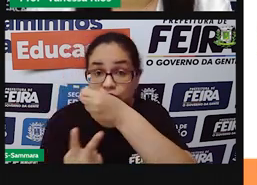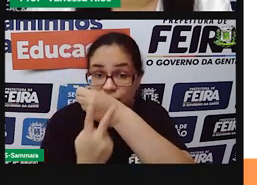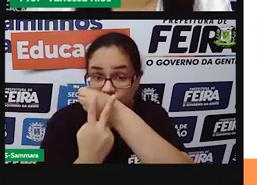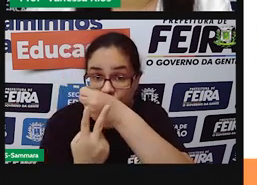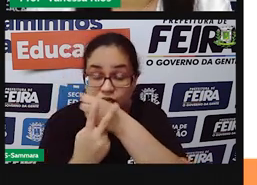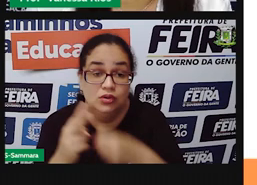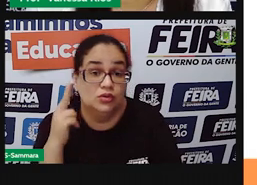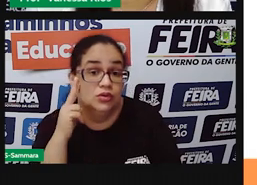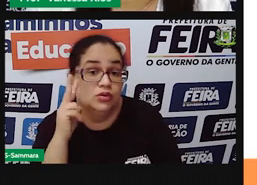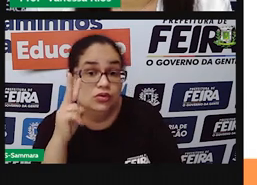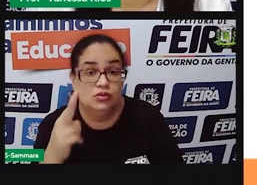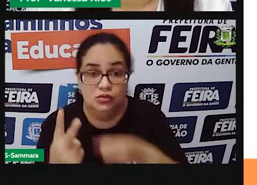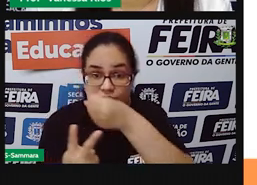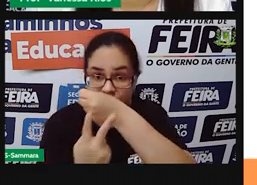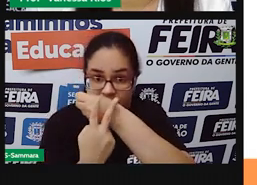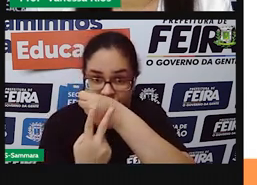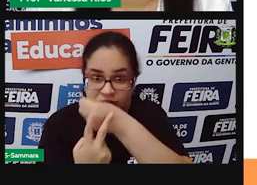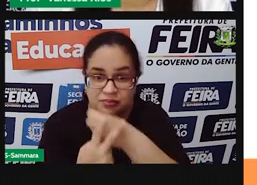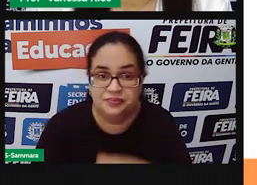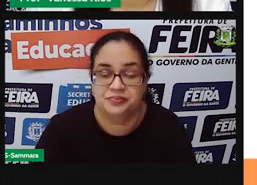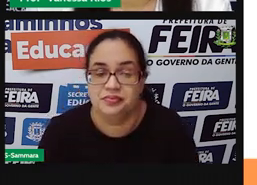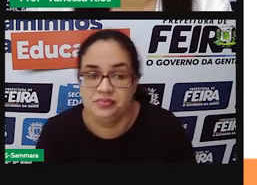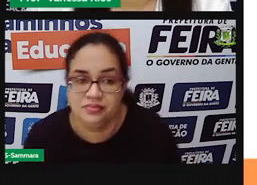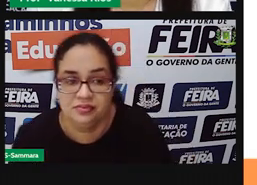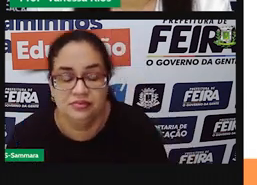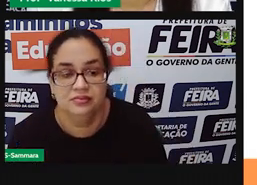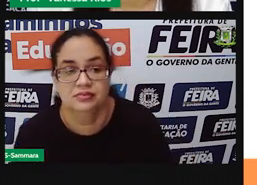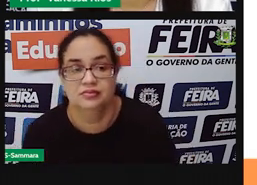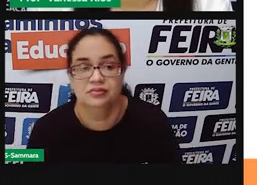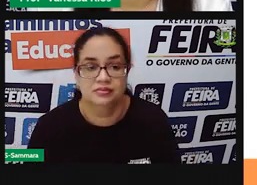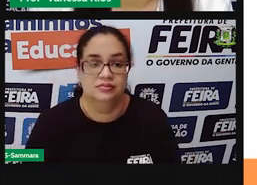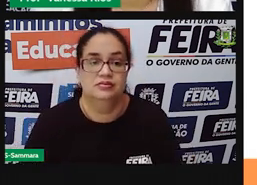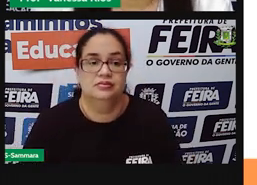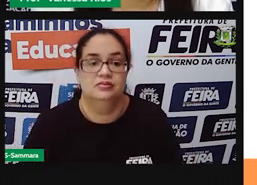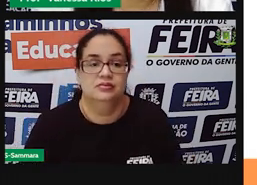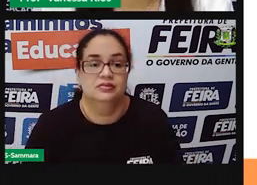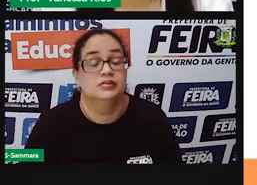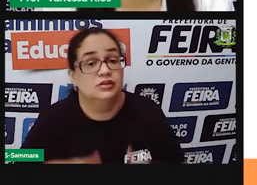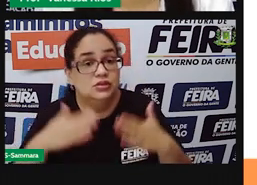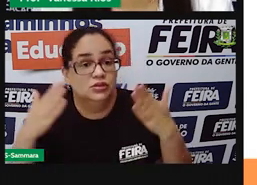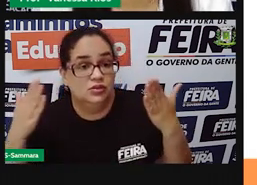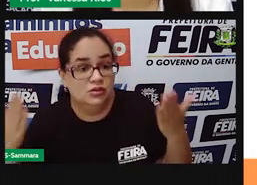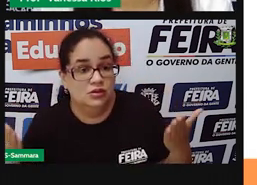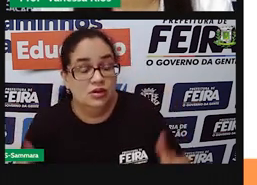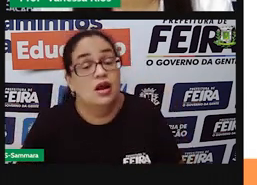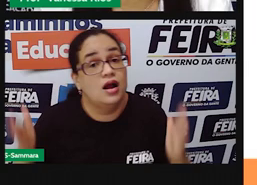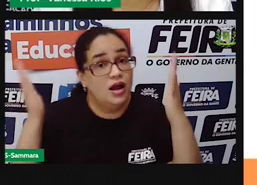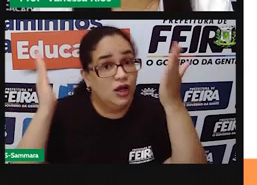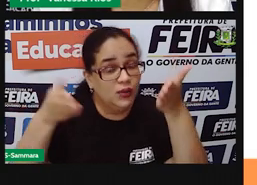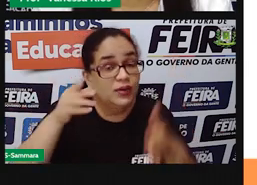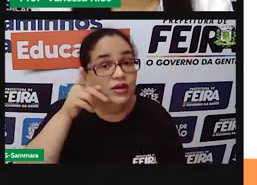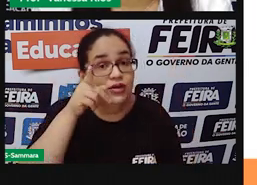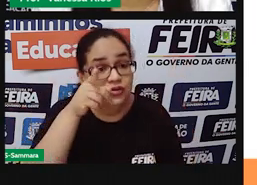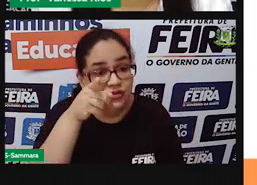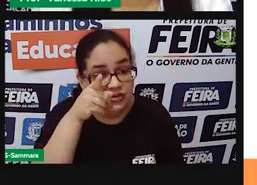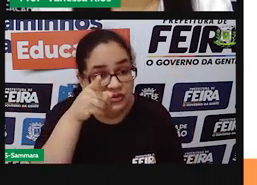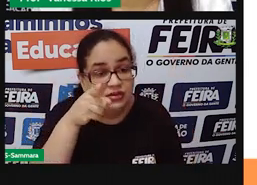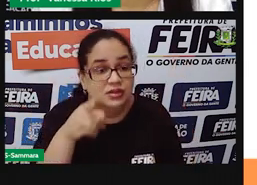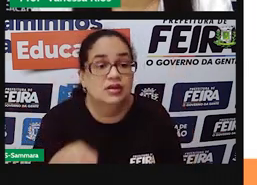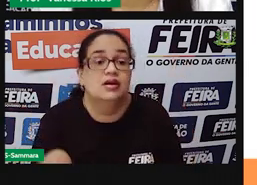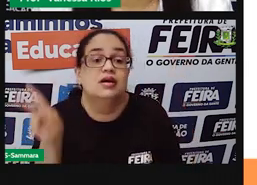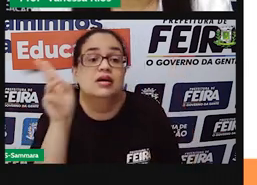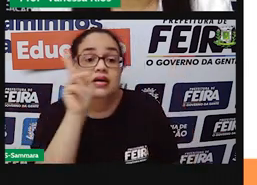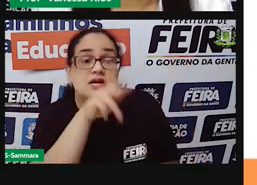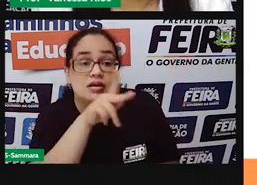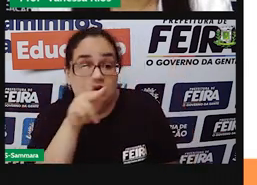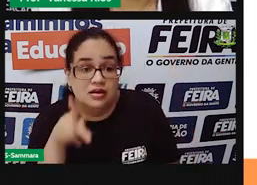Então, ó, de olho nos verbos. Diante disso, né, agora é com você. Anotem